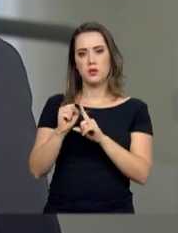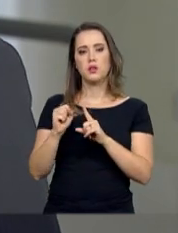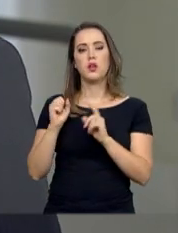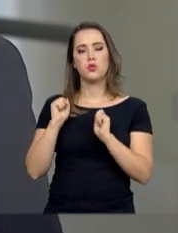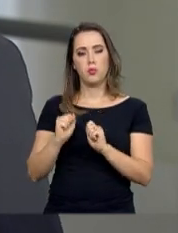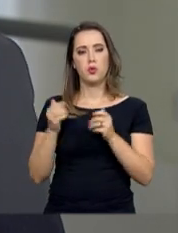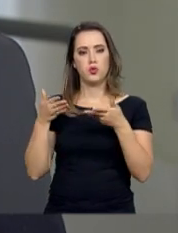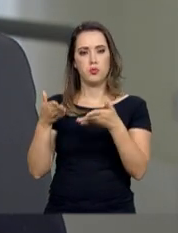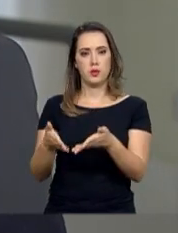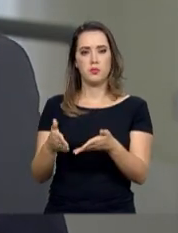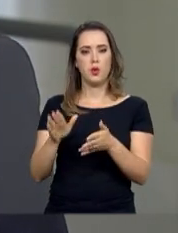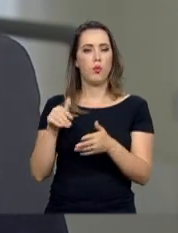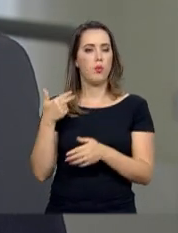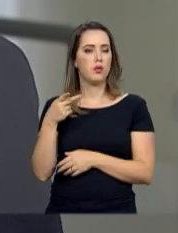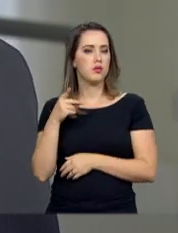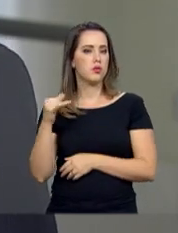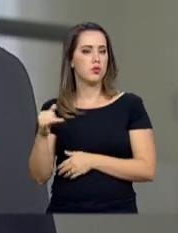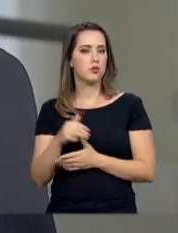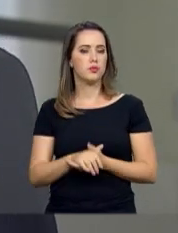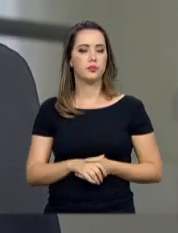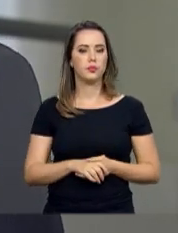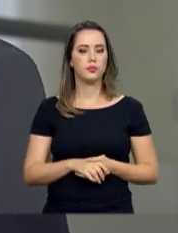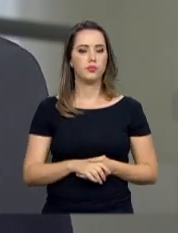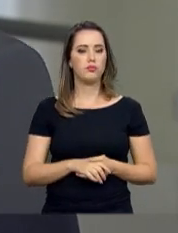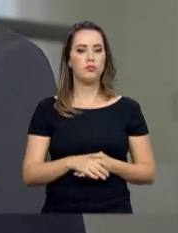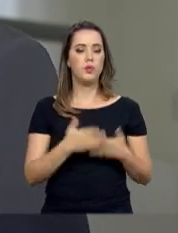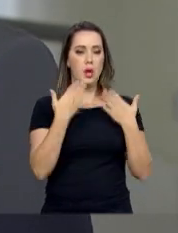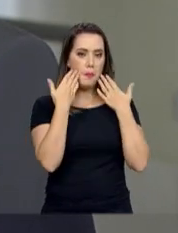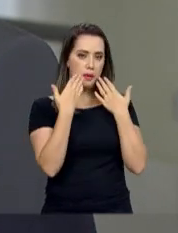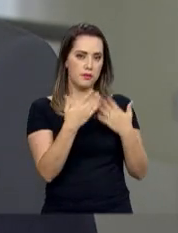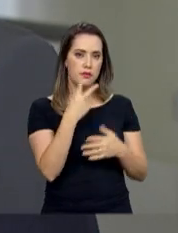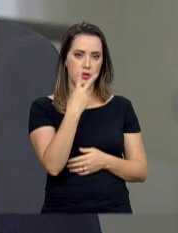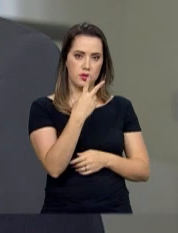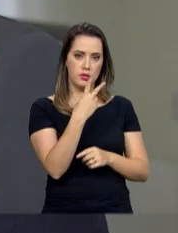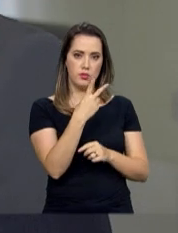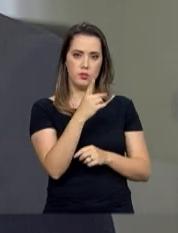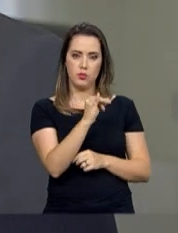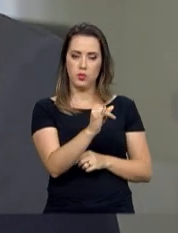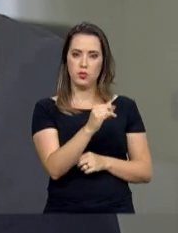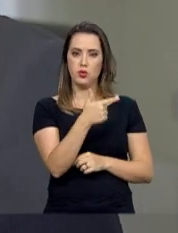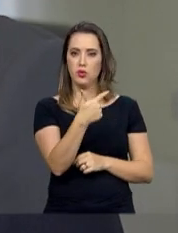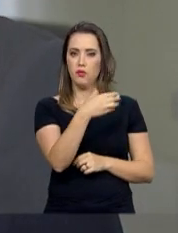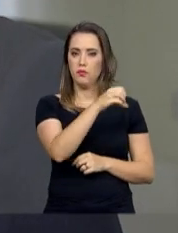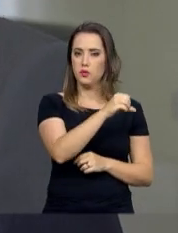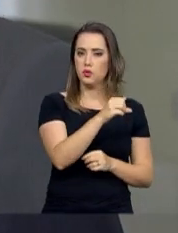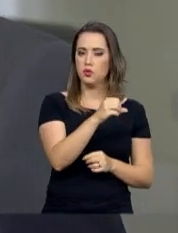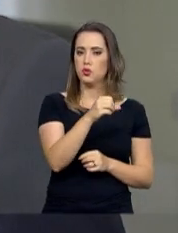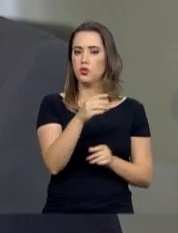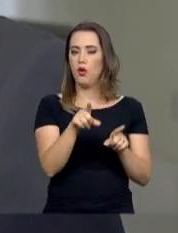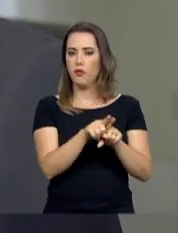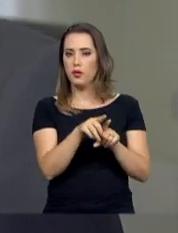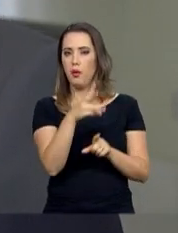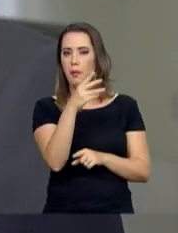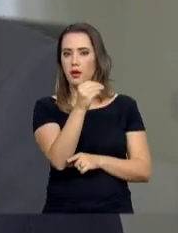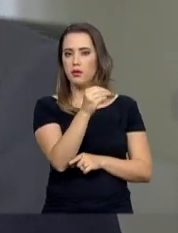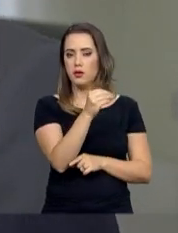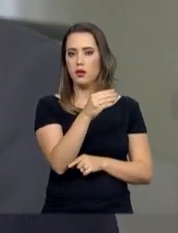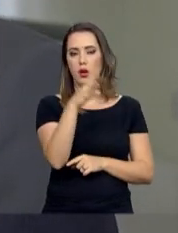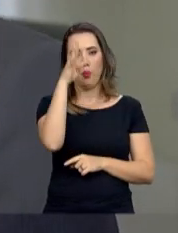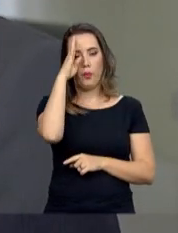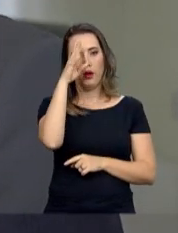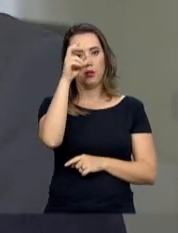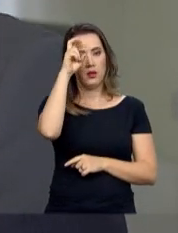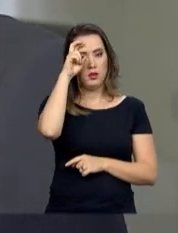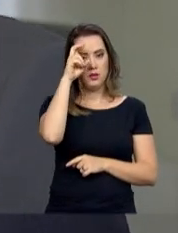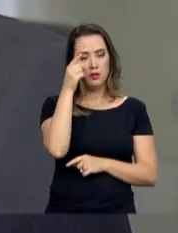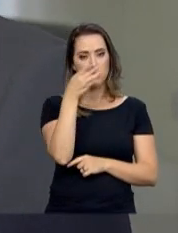participar? Quais serão os dias? O painel vai acontecer em dois dias. Vai ser no dia 29 e 30. Então na quarta e na quinta